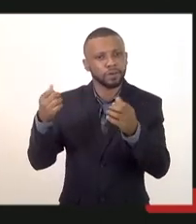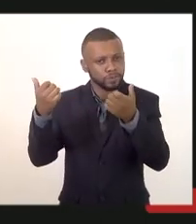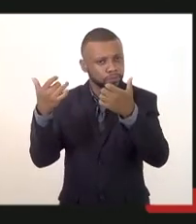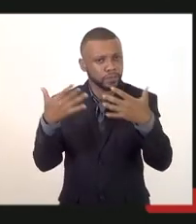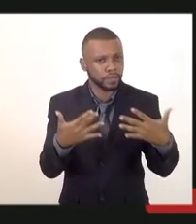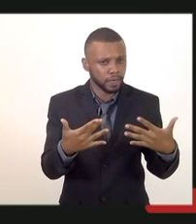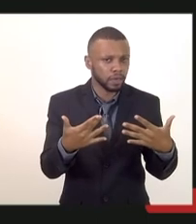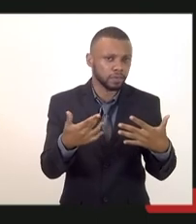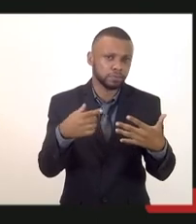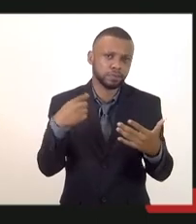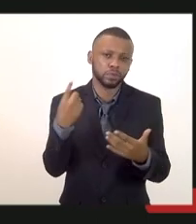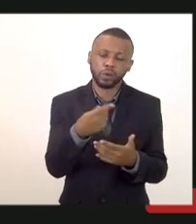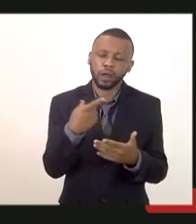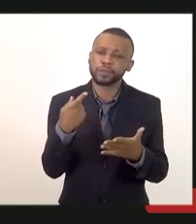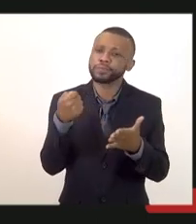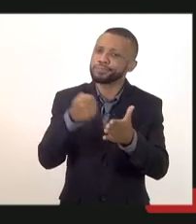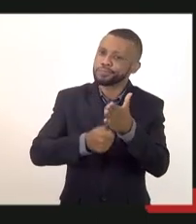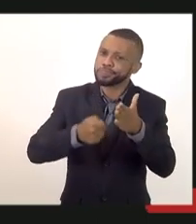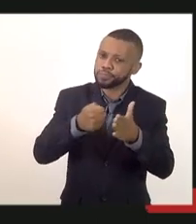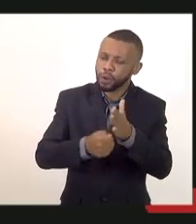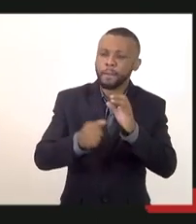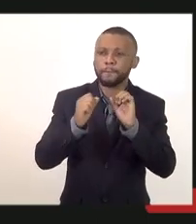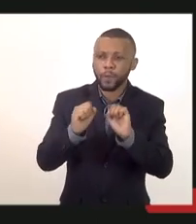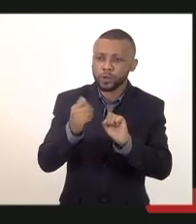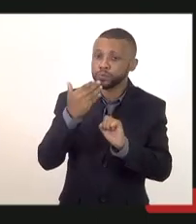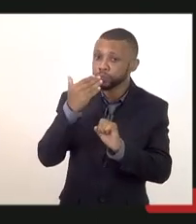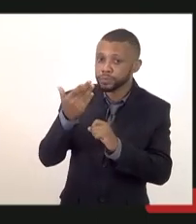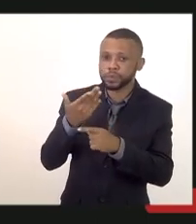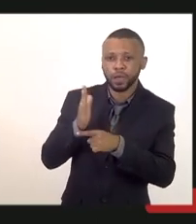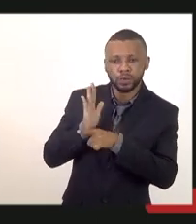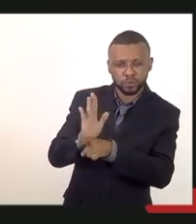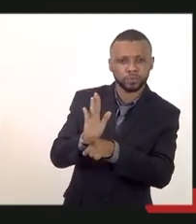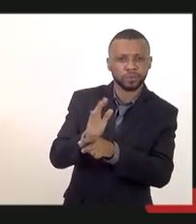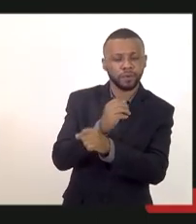juntos nessa batalha e conte comigo um abraço a todos fiquem com Deus